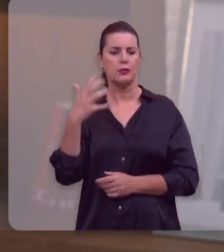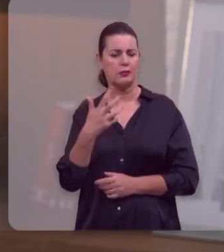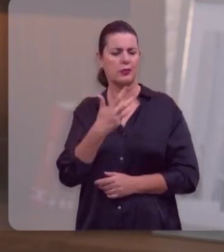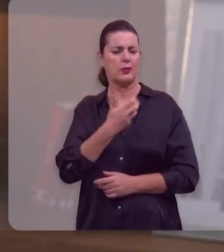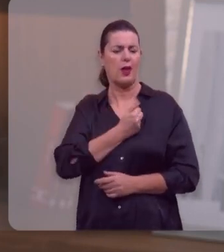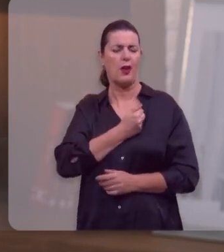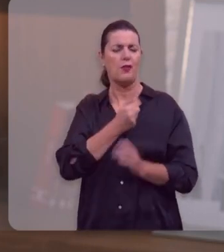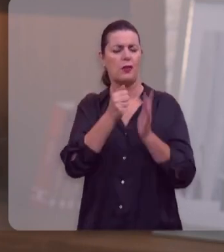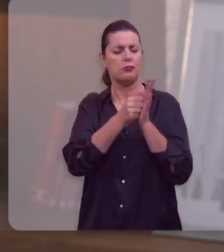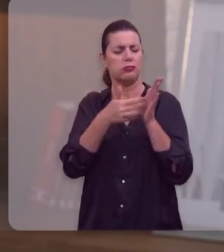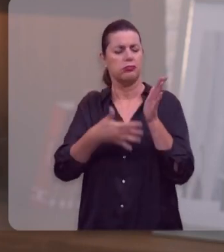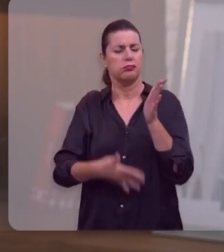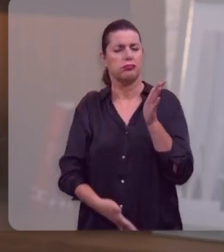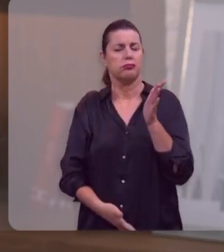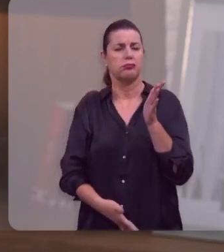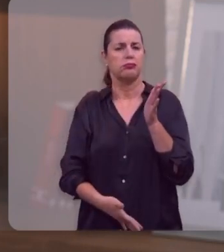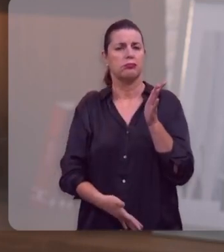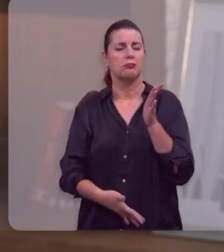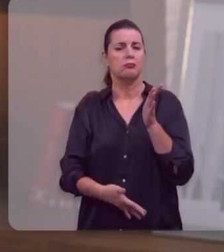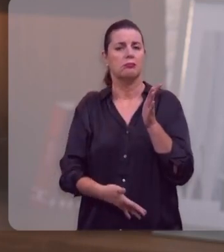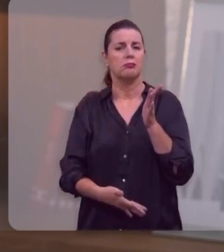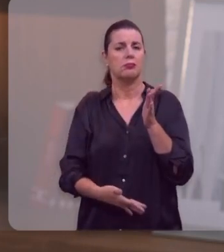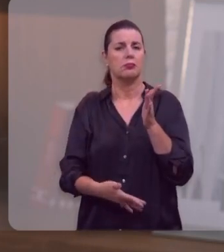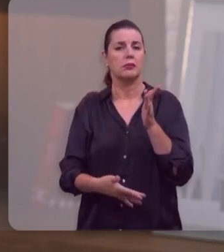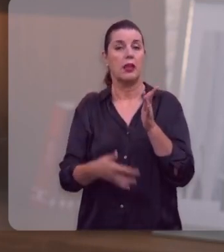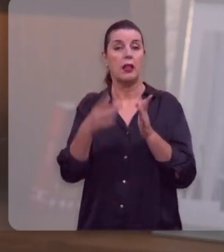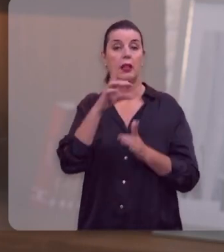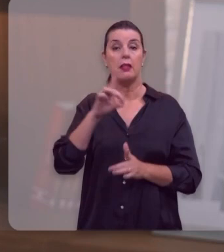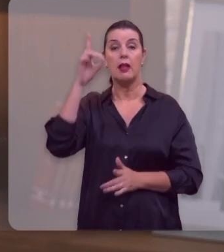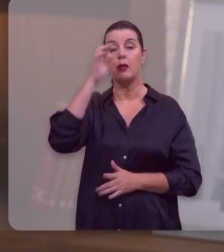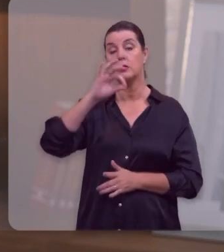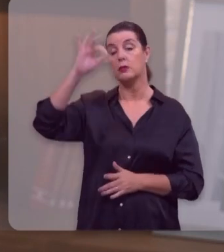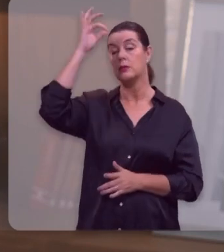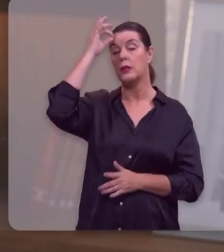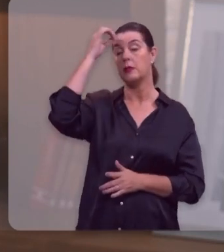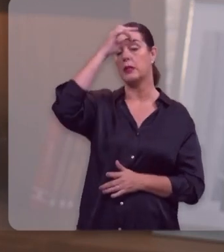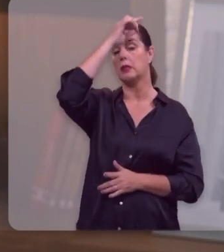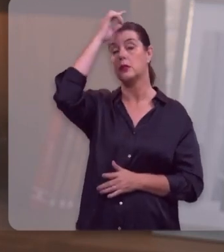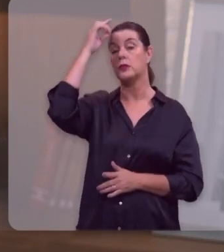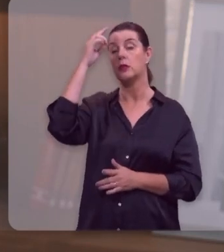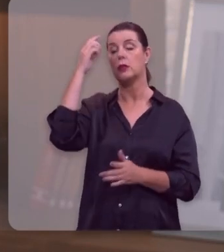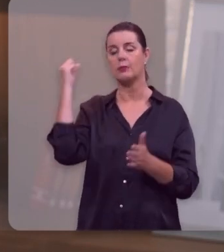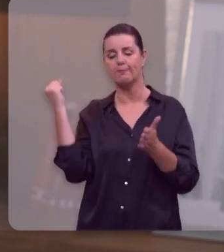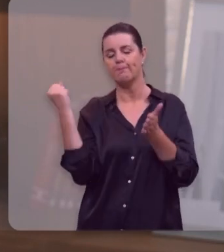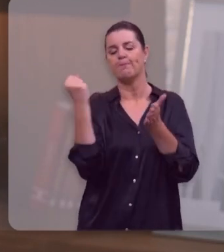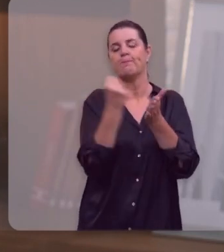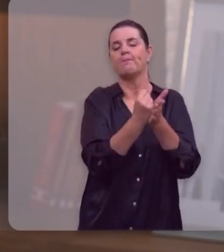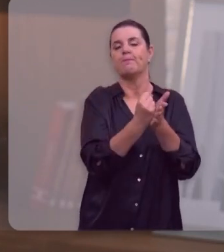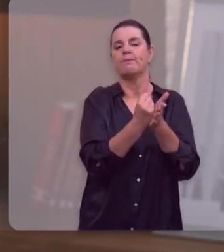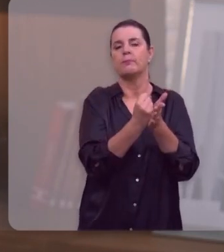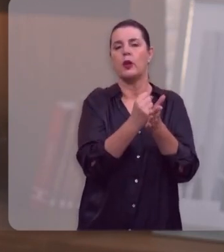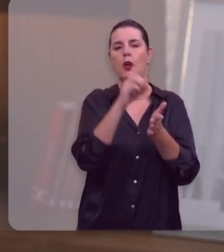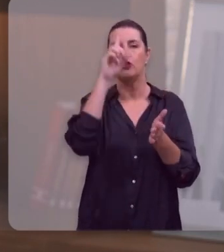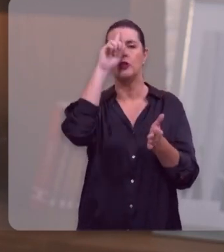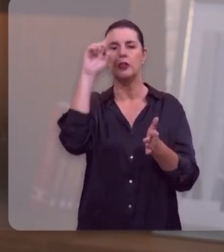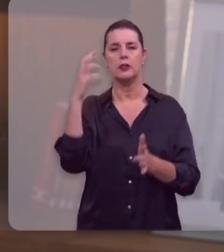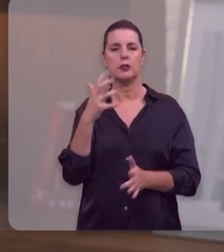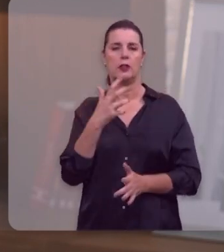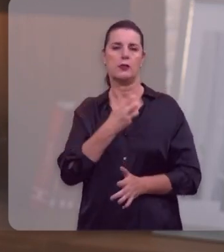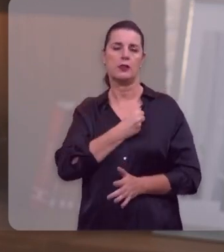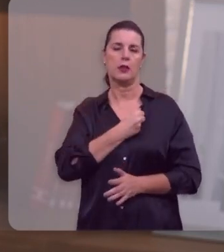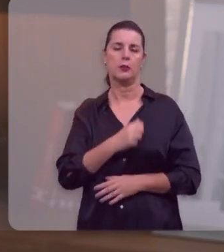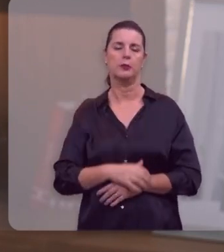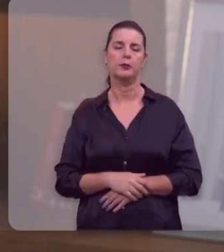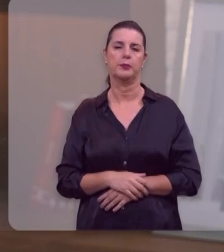-nos com o seu sangue, e como Deus o Espírito Santo nos selou para o dia da redenção